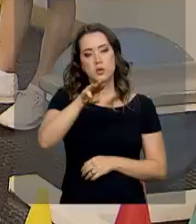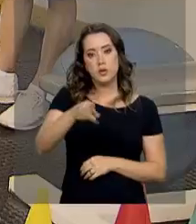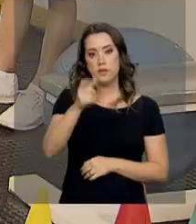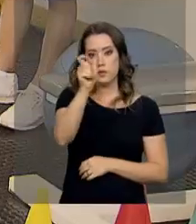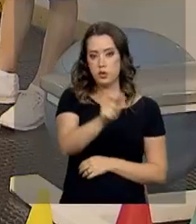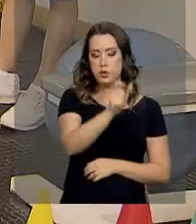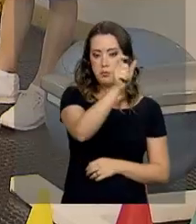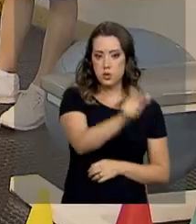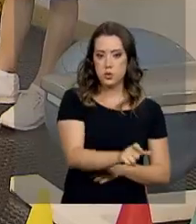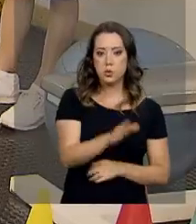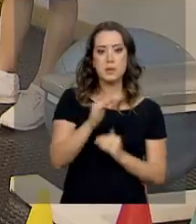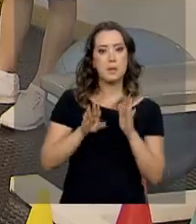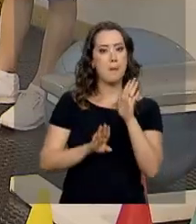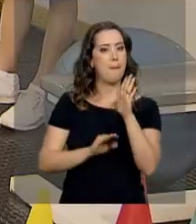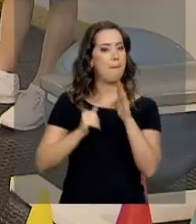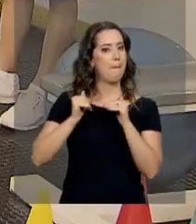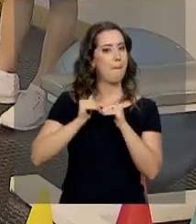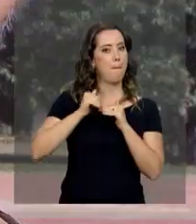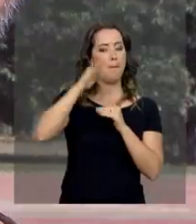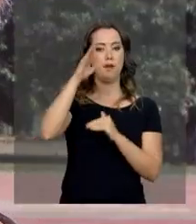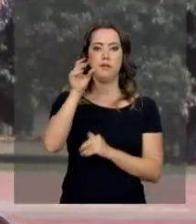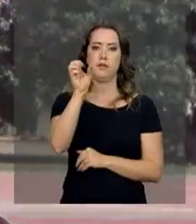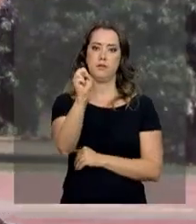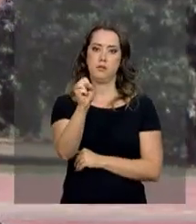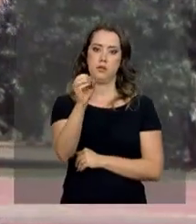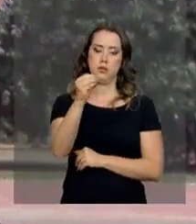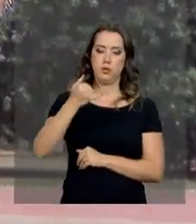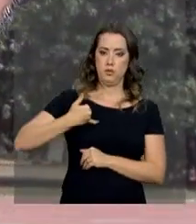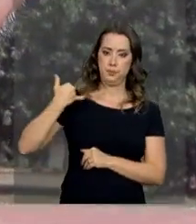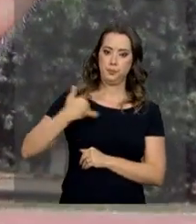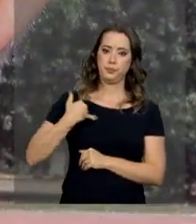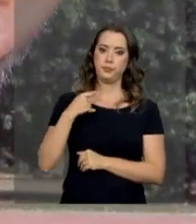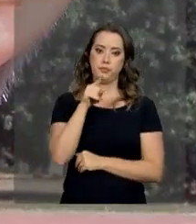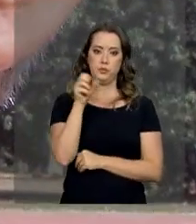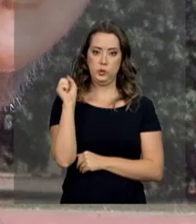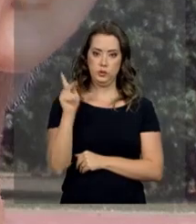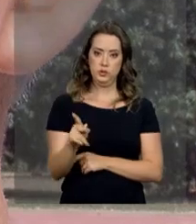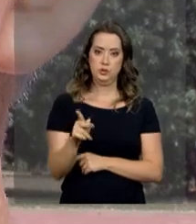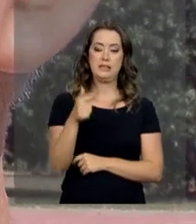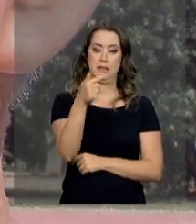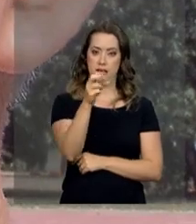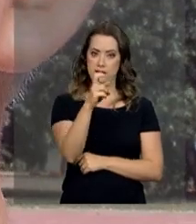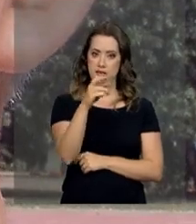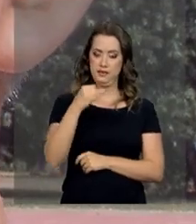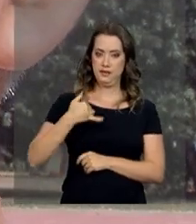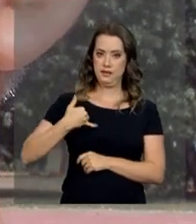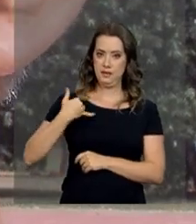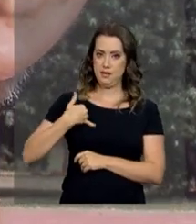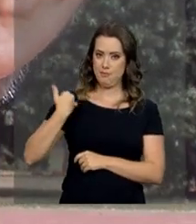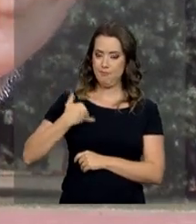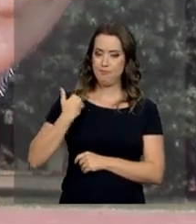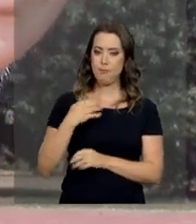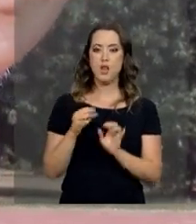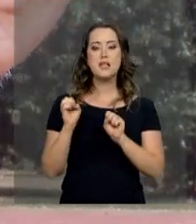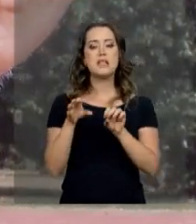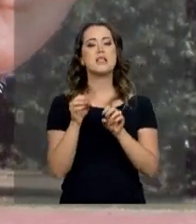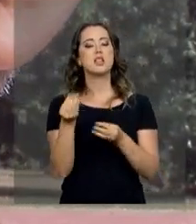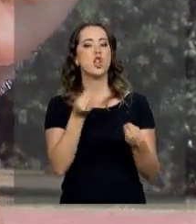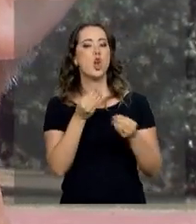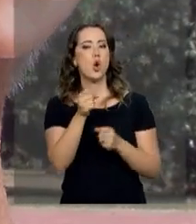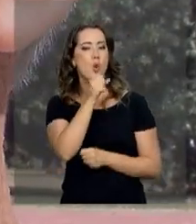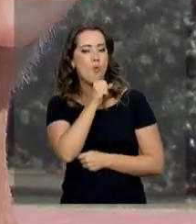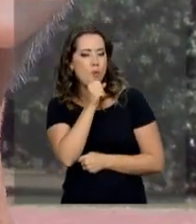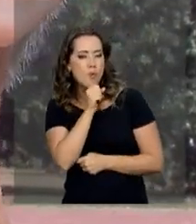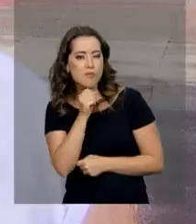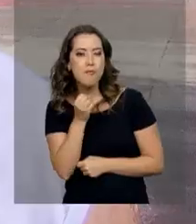pessoas acima de 80 anos. Esse aposentado com 75 anos ensina como envelhecer